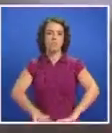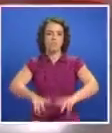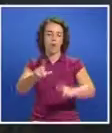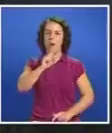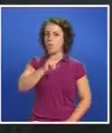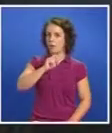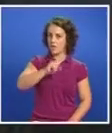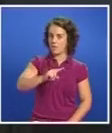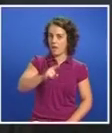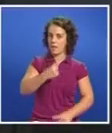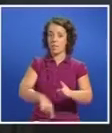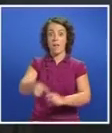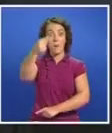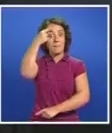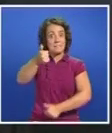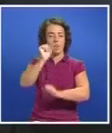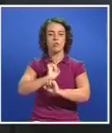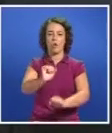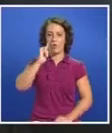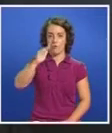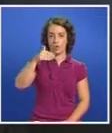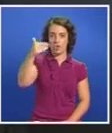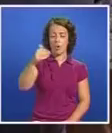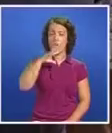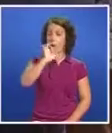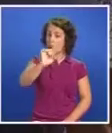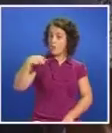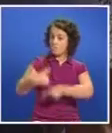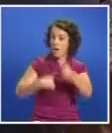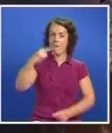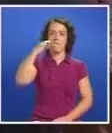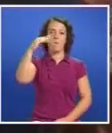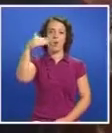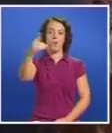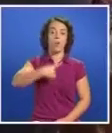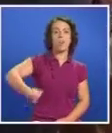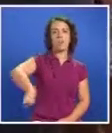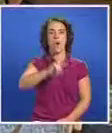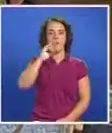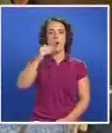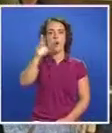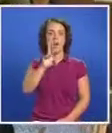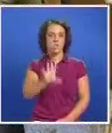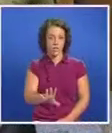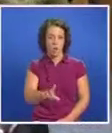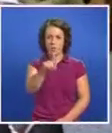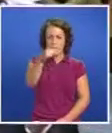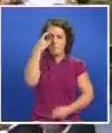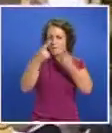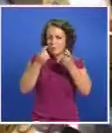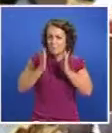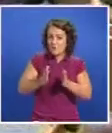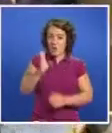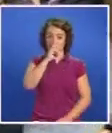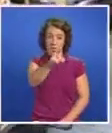oportunidades. É do seu futuro, do futuro dos seus, do nosso futuro como região. Já pensou que não